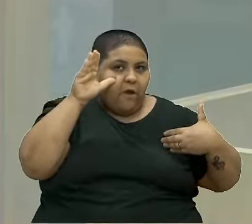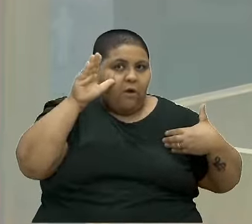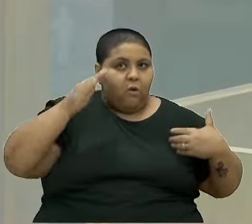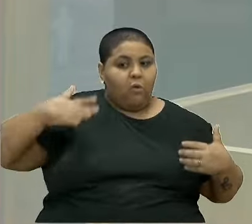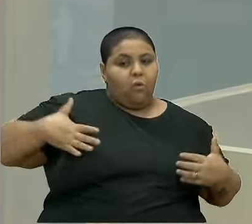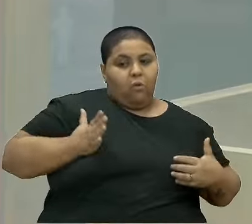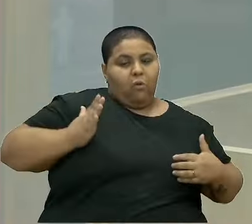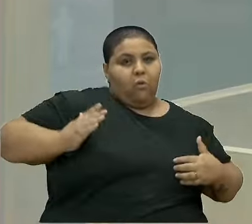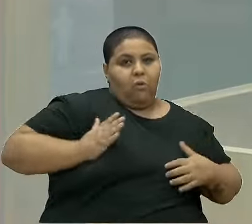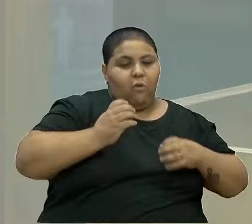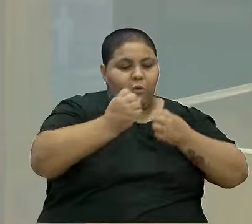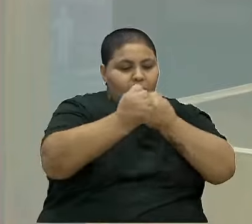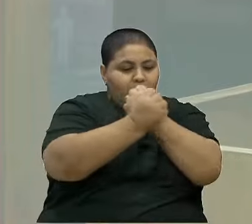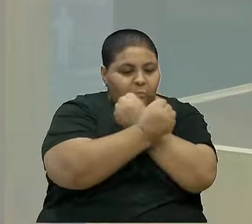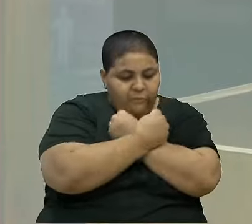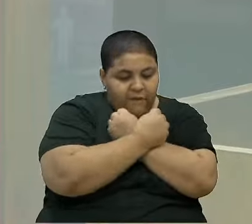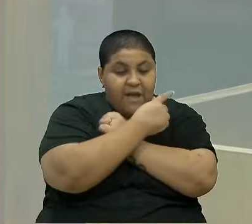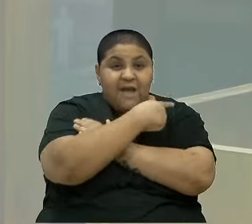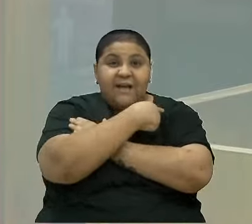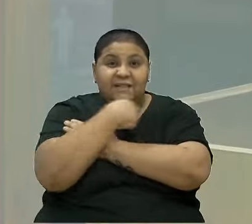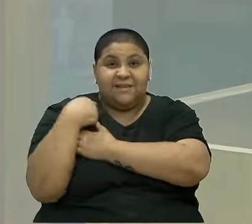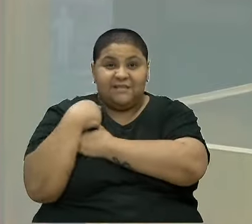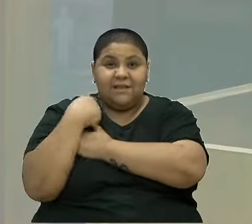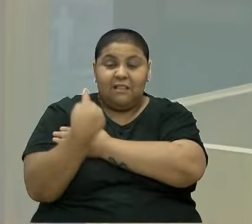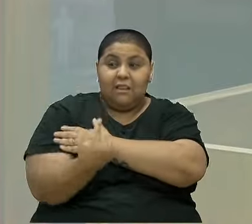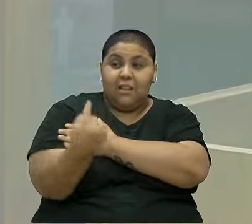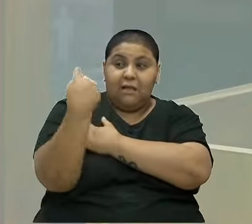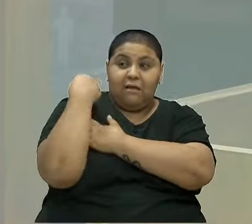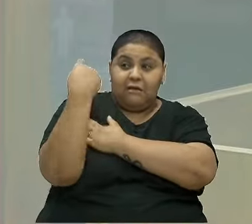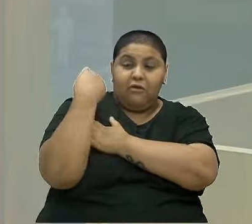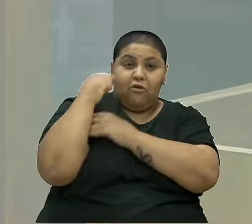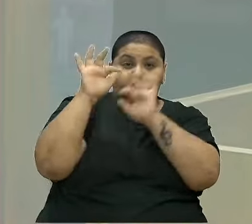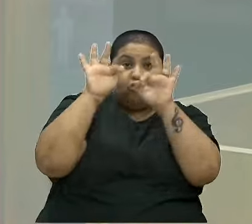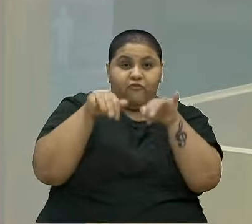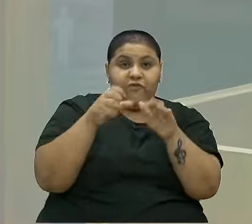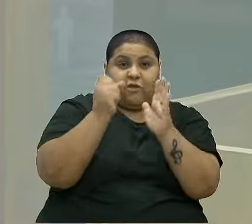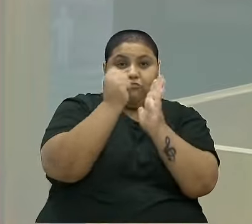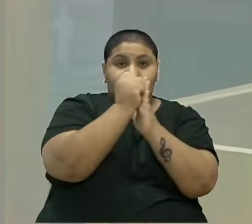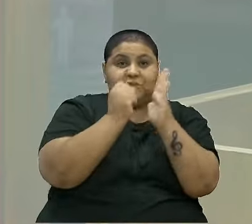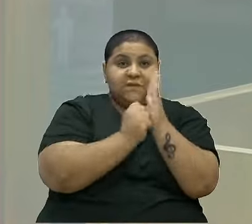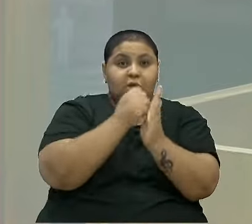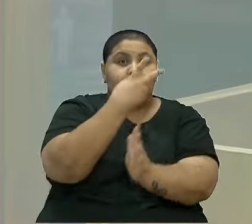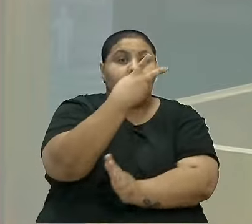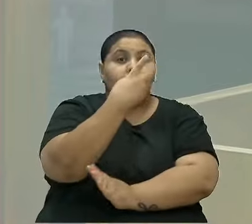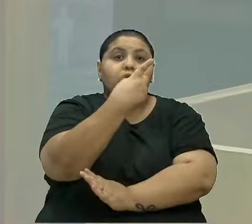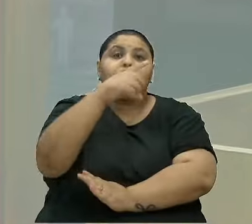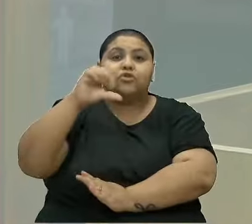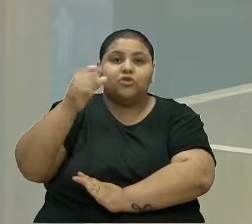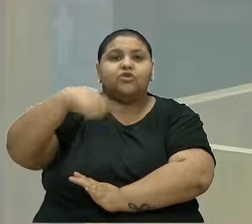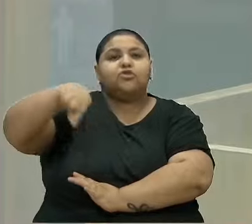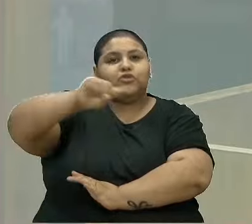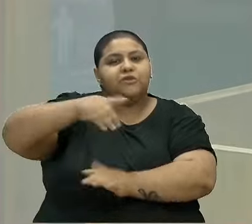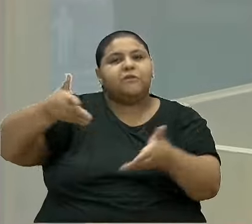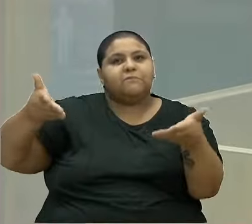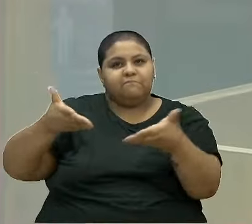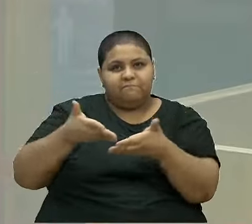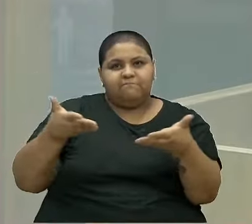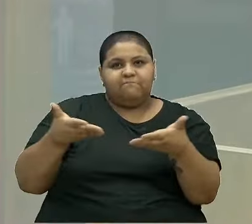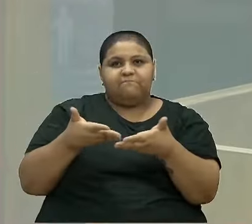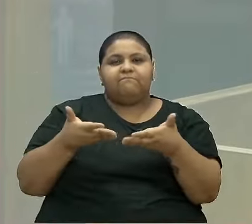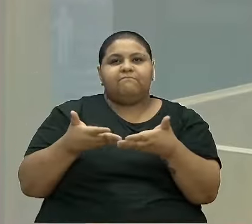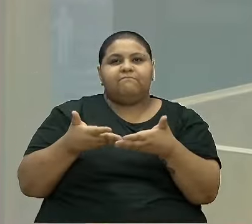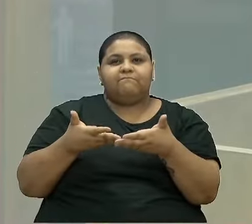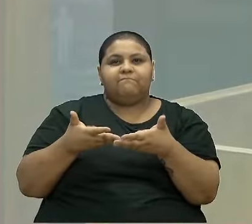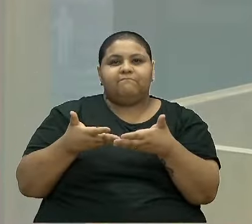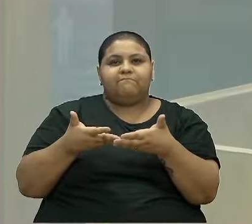atrasada, à época do final do século XIX. Então, é isso que nós temos aqui, fonte